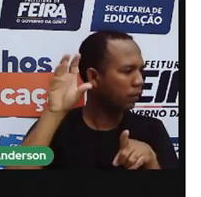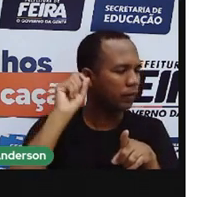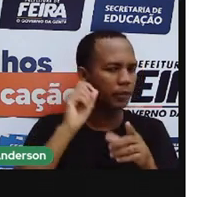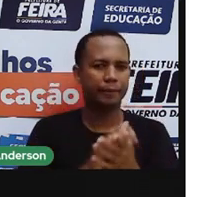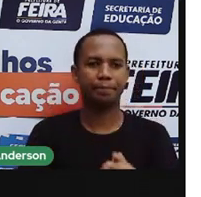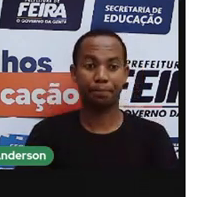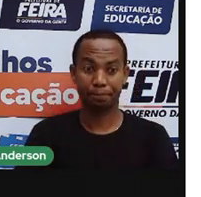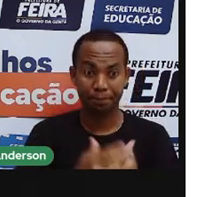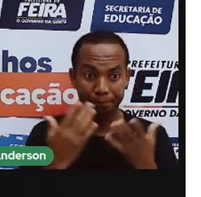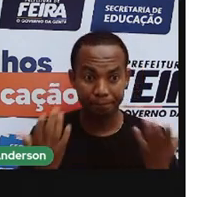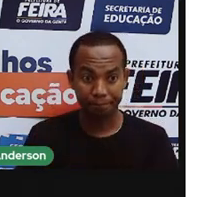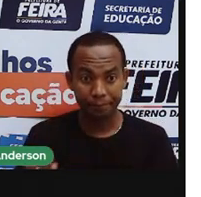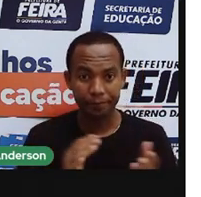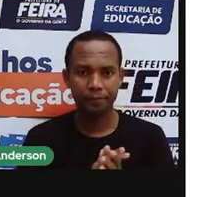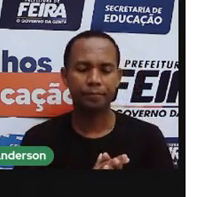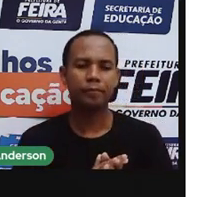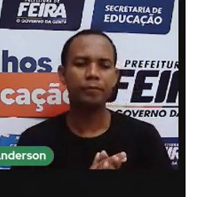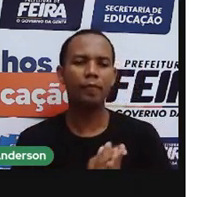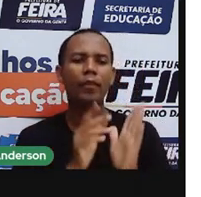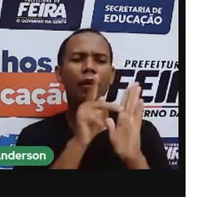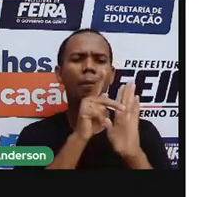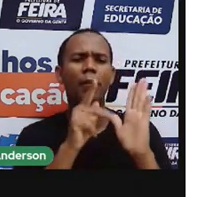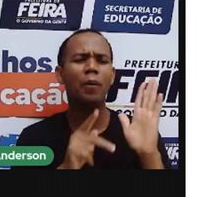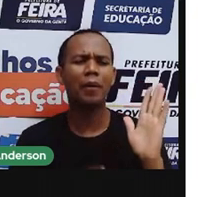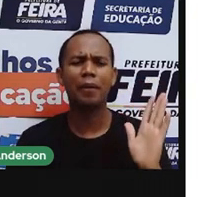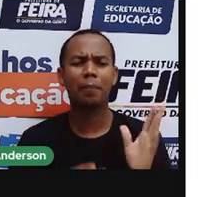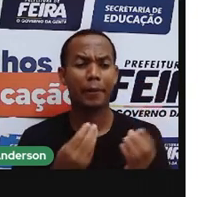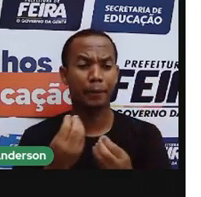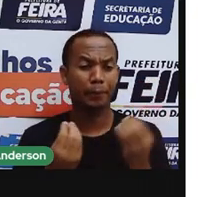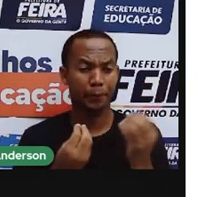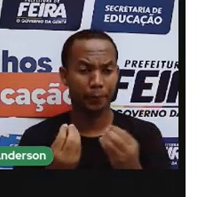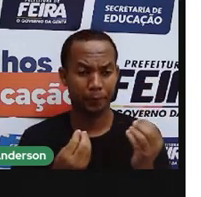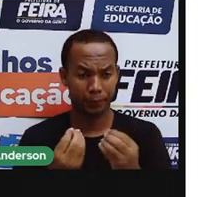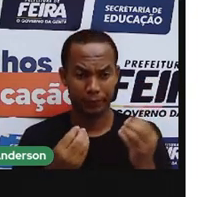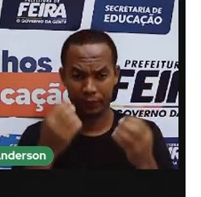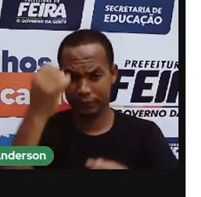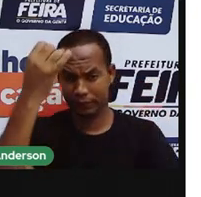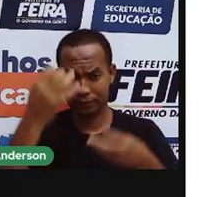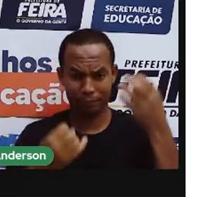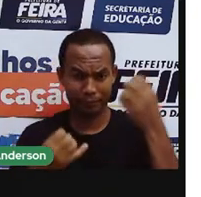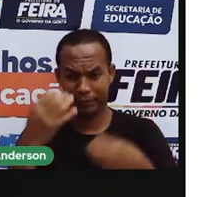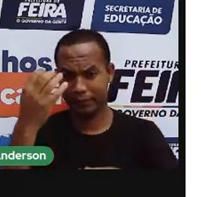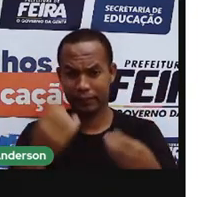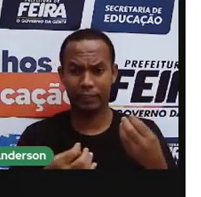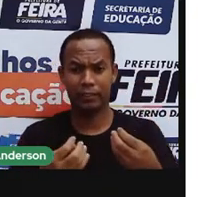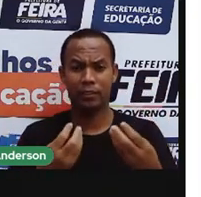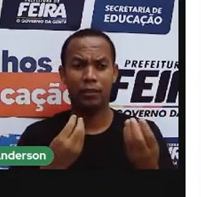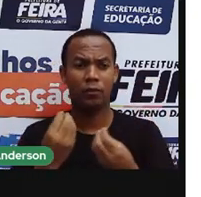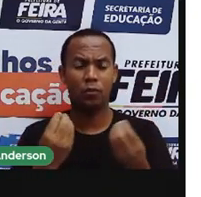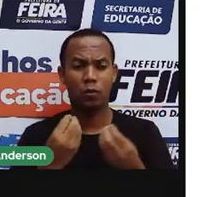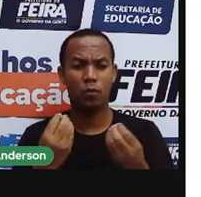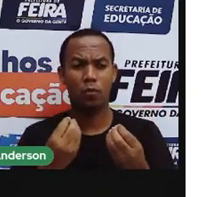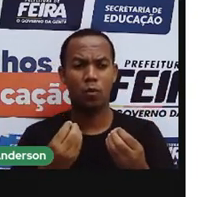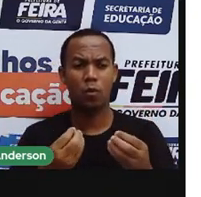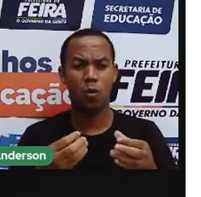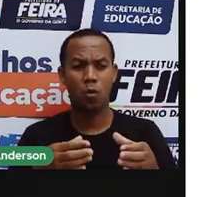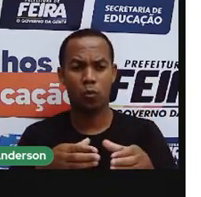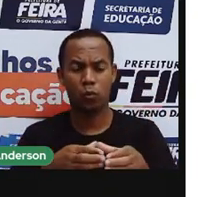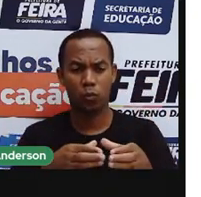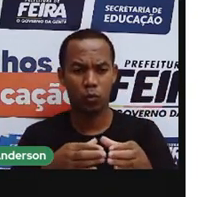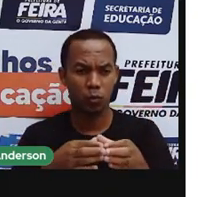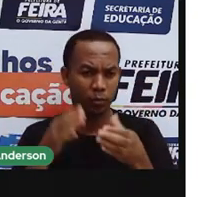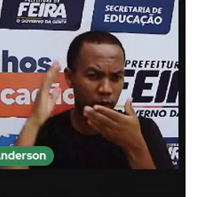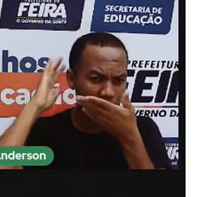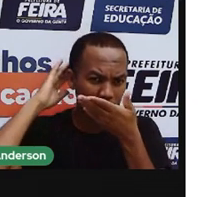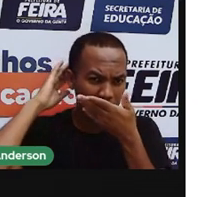Olha que poema, interessante, porque ele fala sobre todo esse percurso do indígena, da chegada